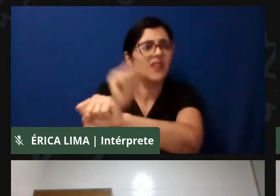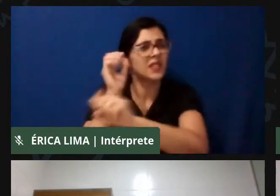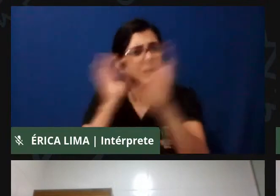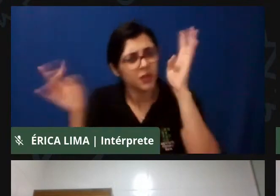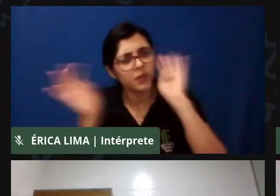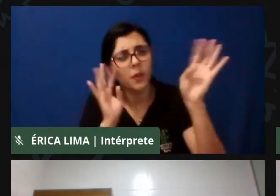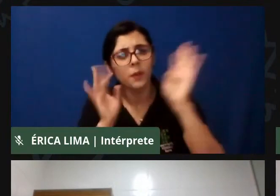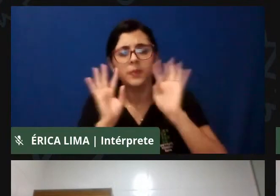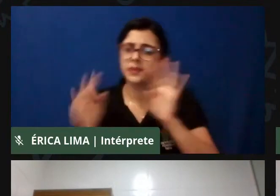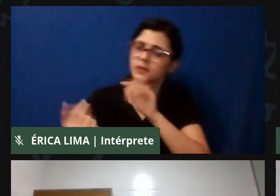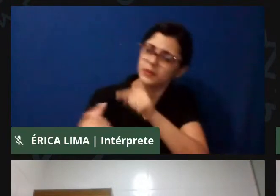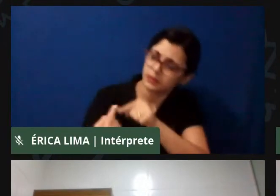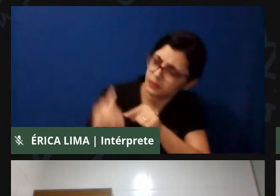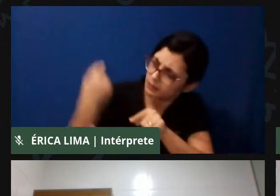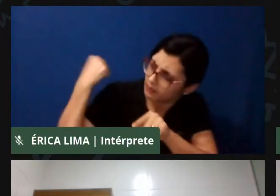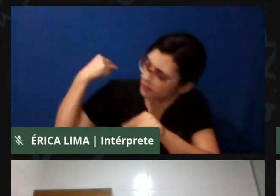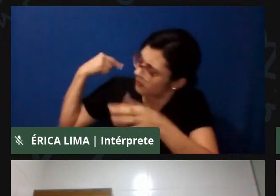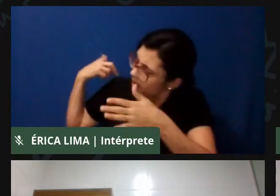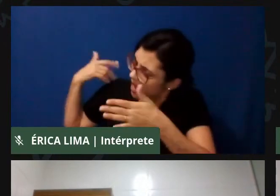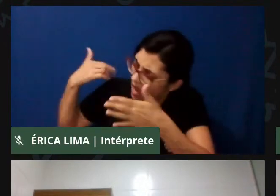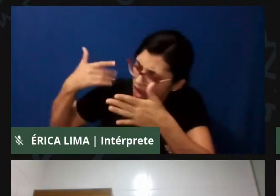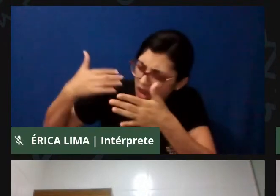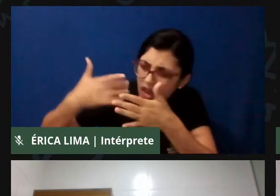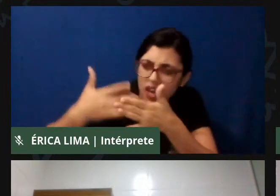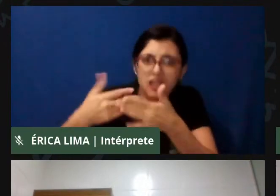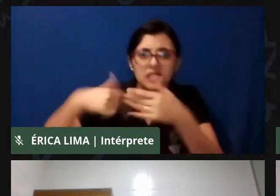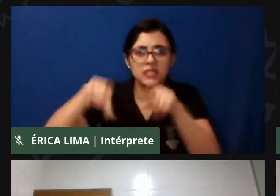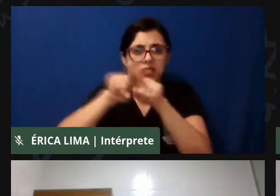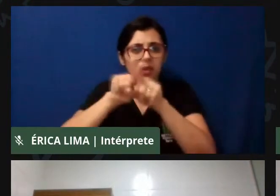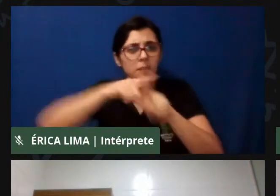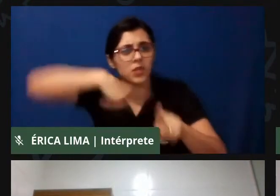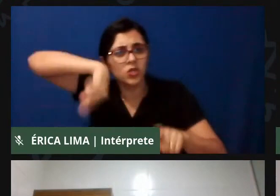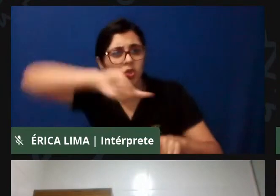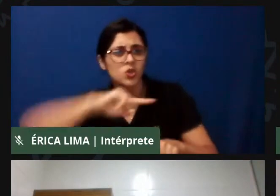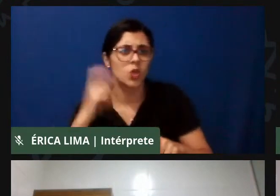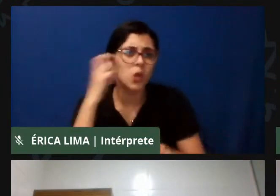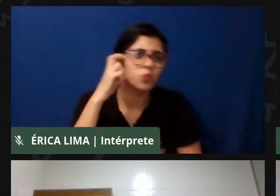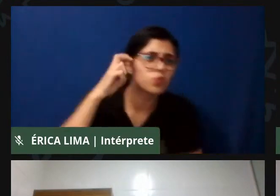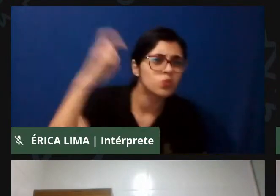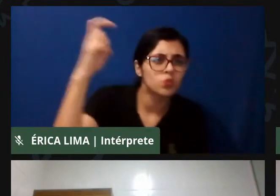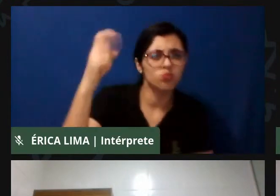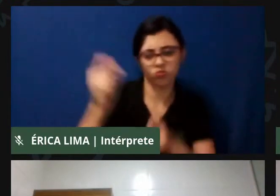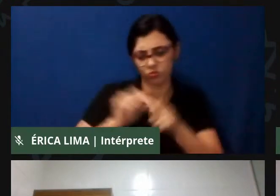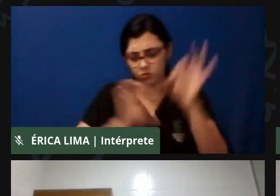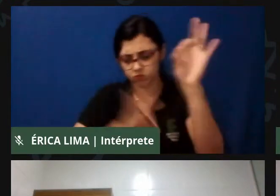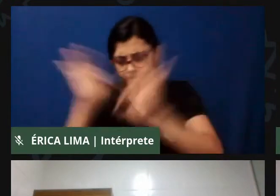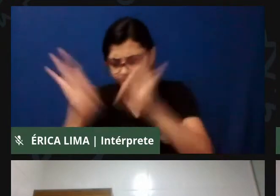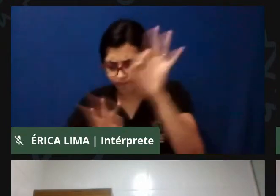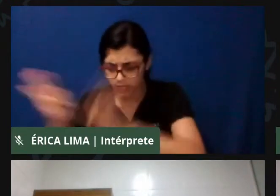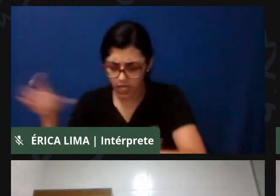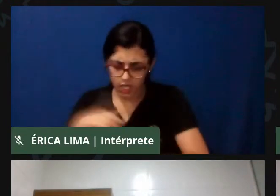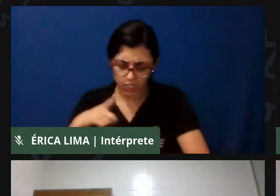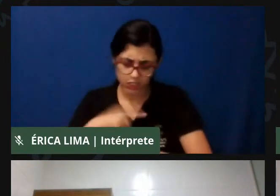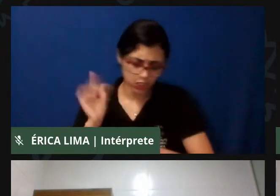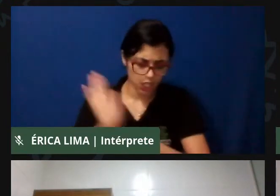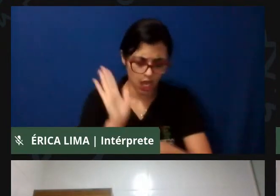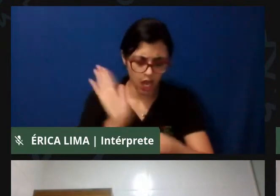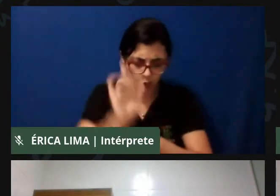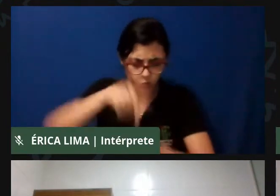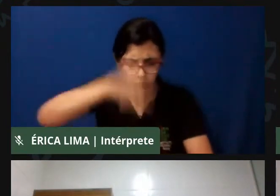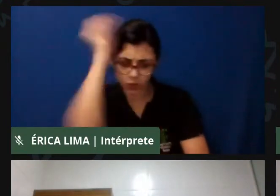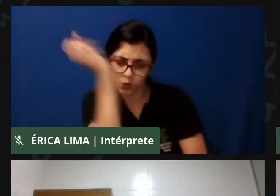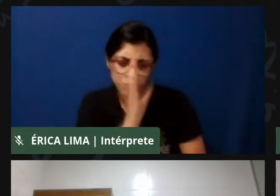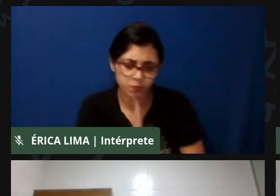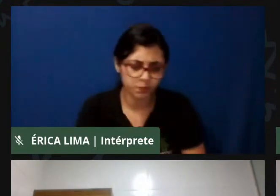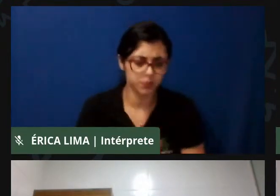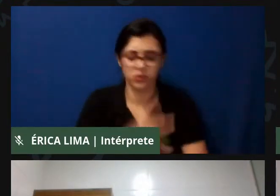nas nossas ações, na nossa, na nossa inteligência, na nossa intelectualidade, na construção do país, na nossa força, na mão